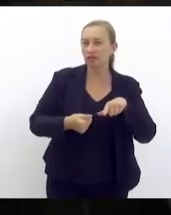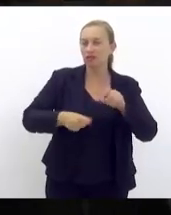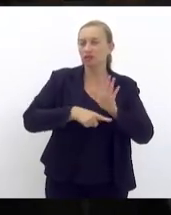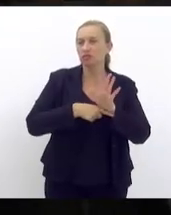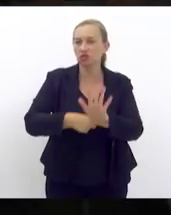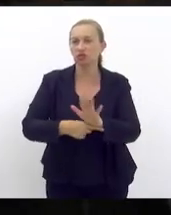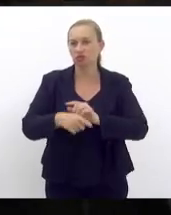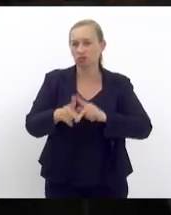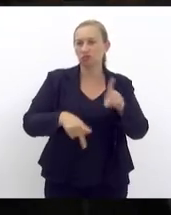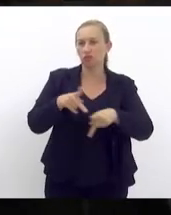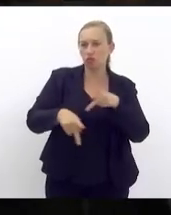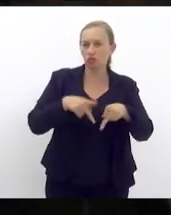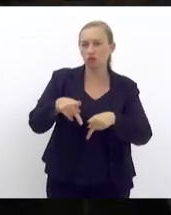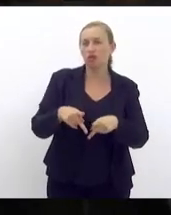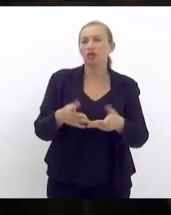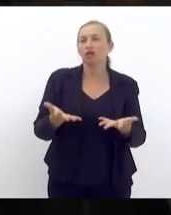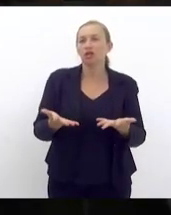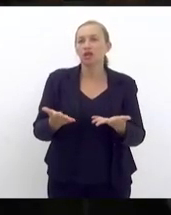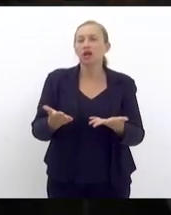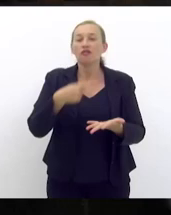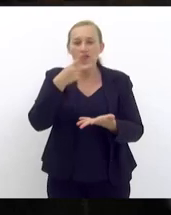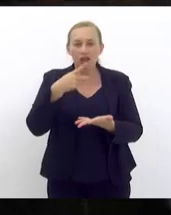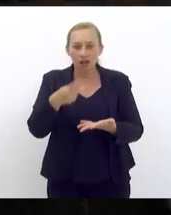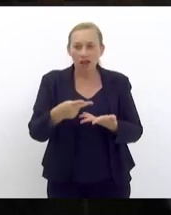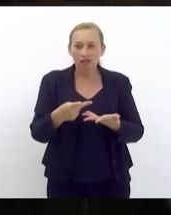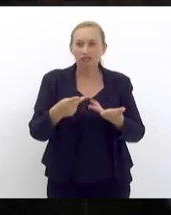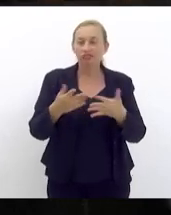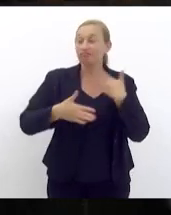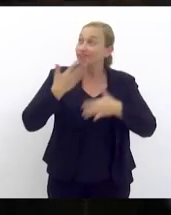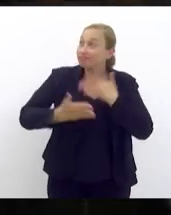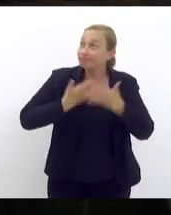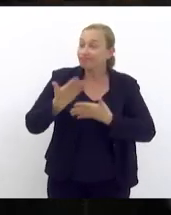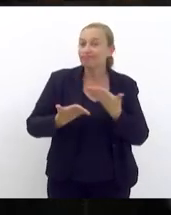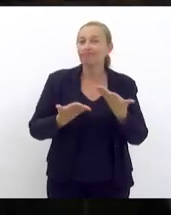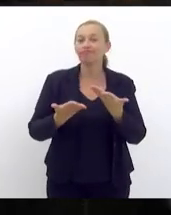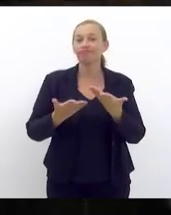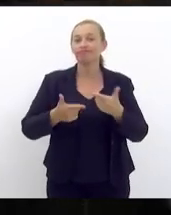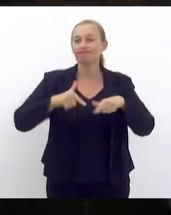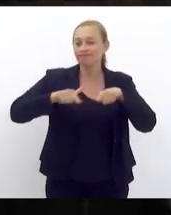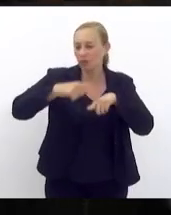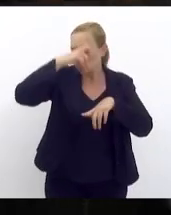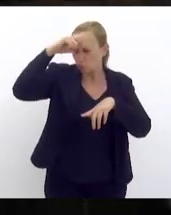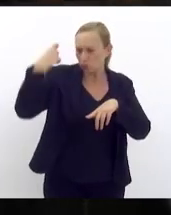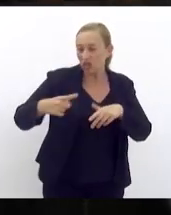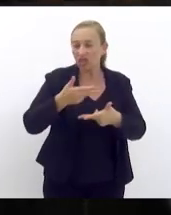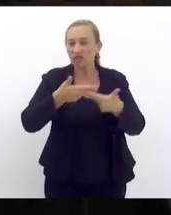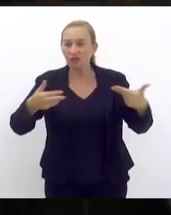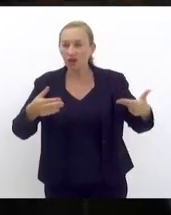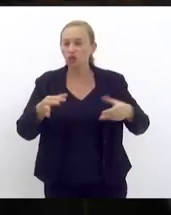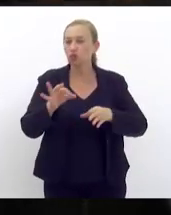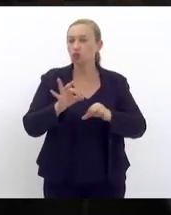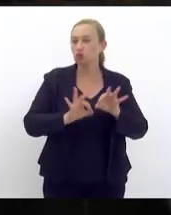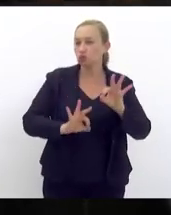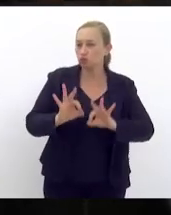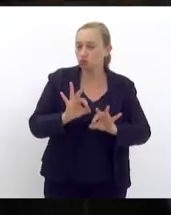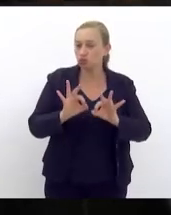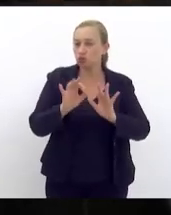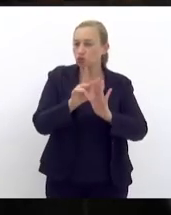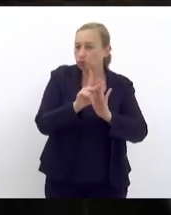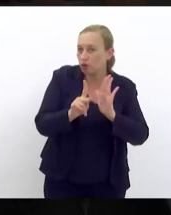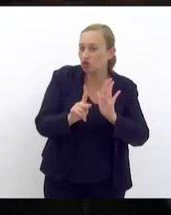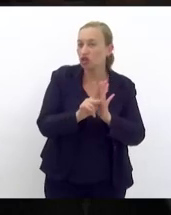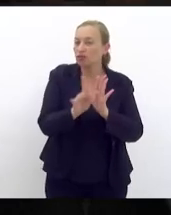população e no mais pessoal dizer que é uma satisfação muito grande a gente está aqui trabalhando muito tem muitos projetos que a gente está desenvolvendo